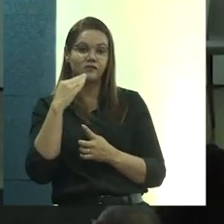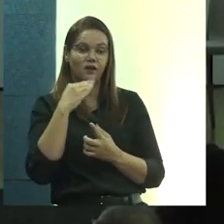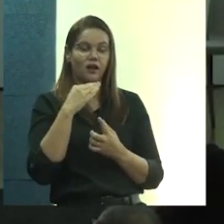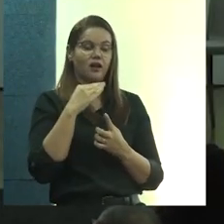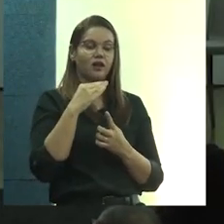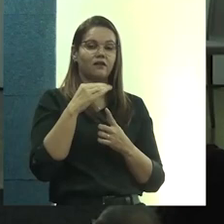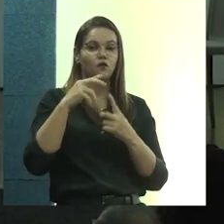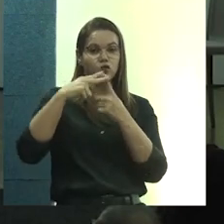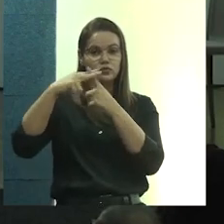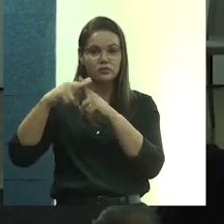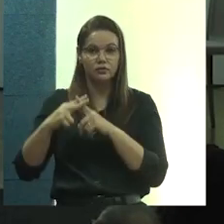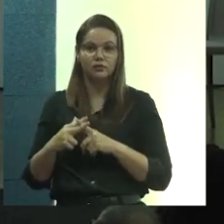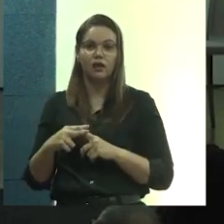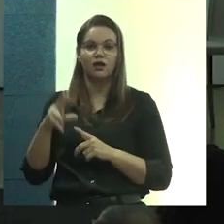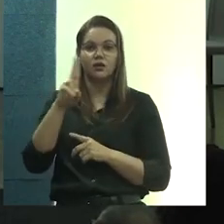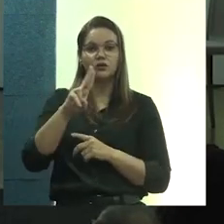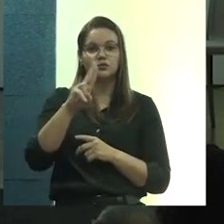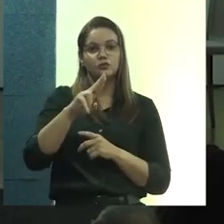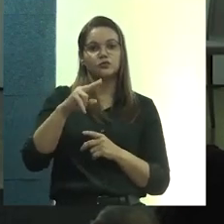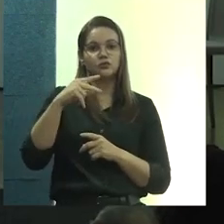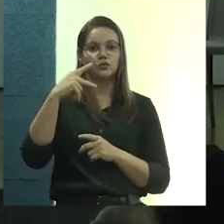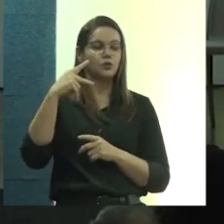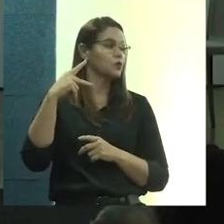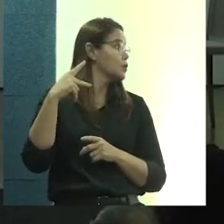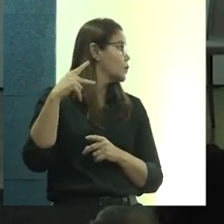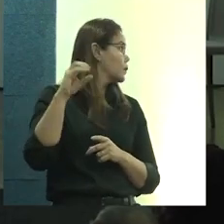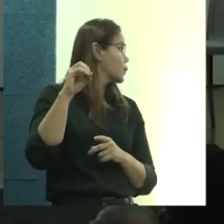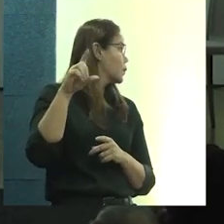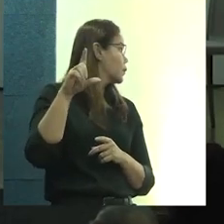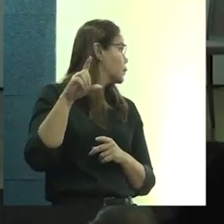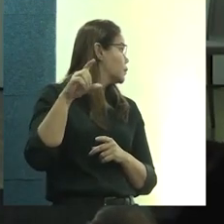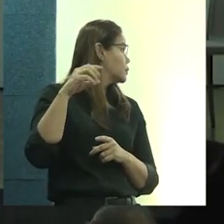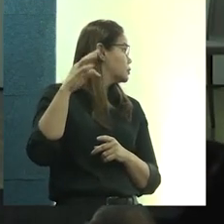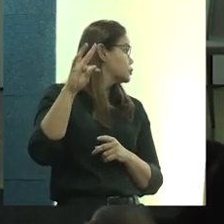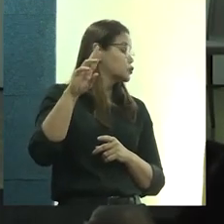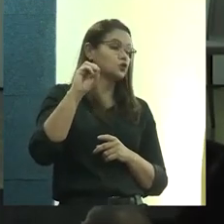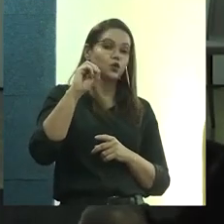E usou também o Tropilux para fazer essa análise lumínica.